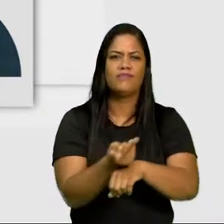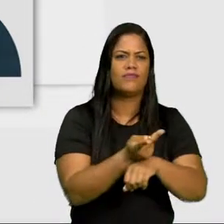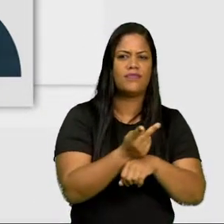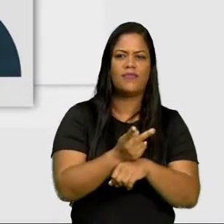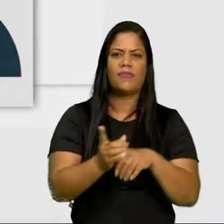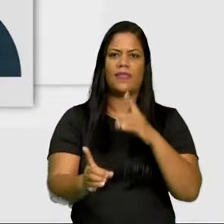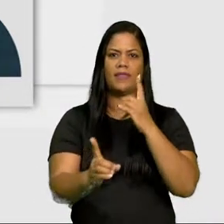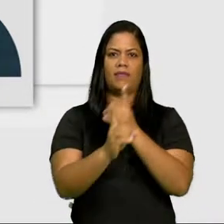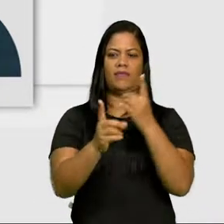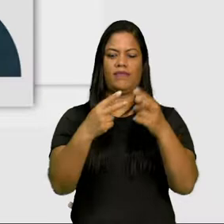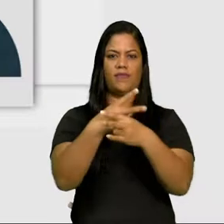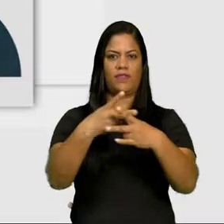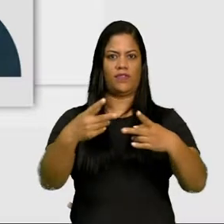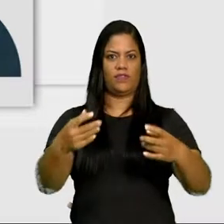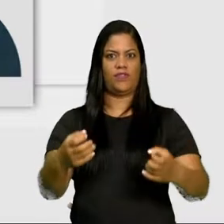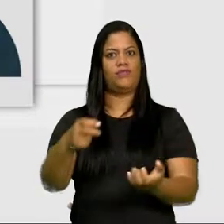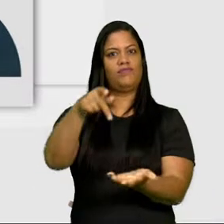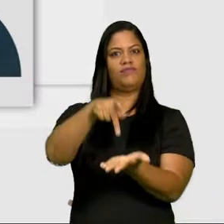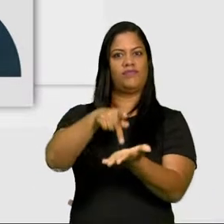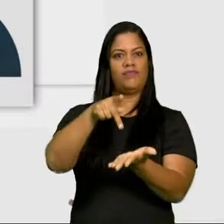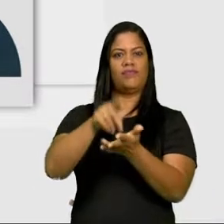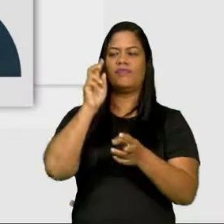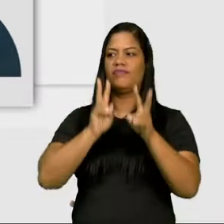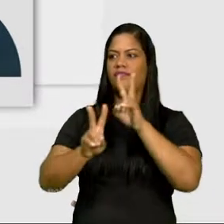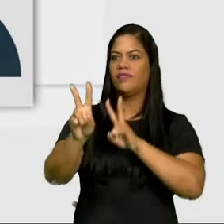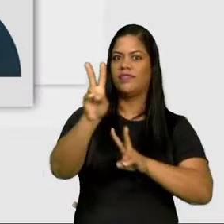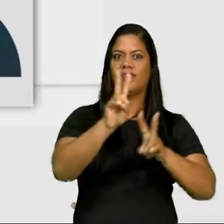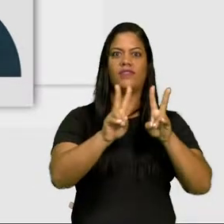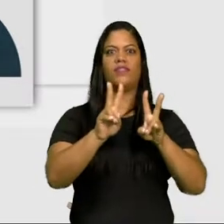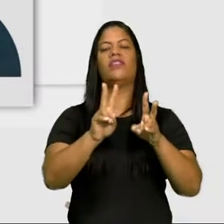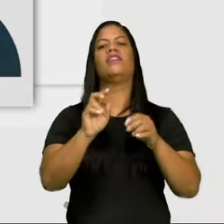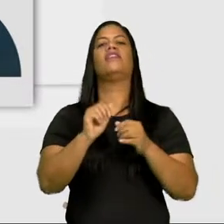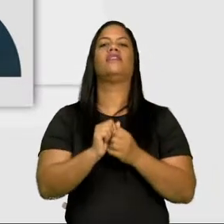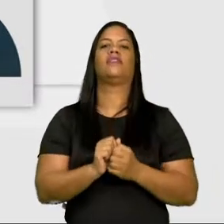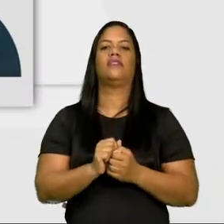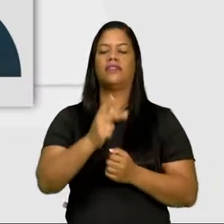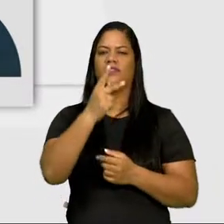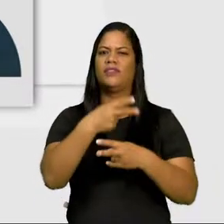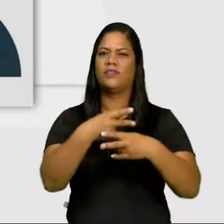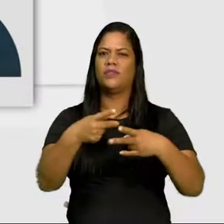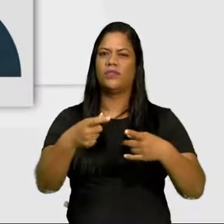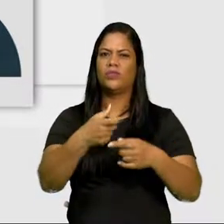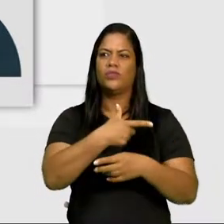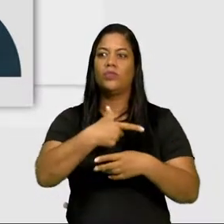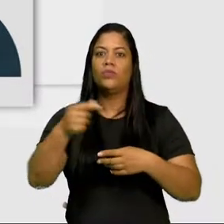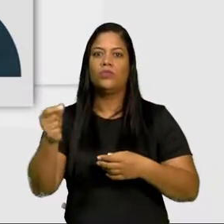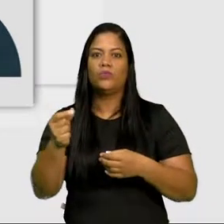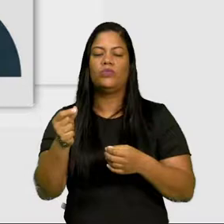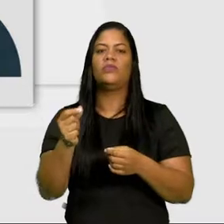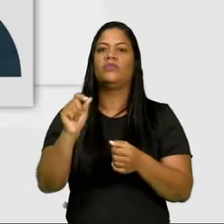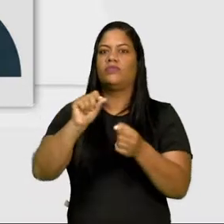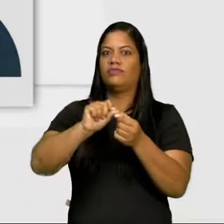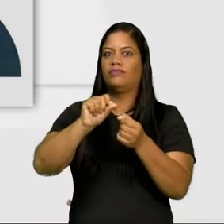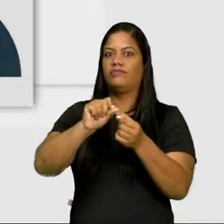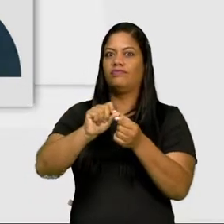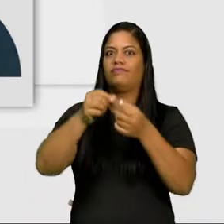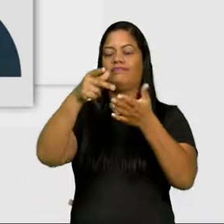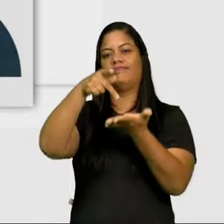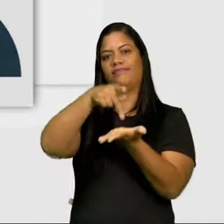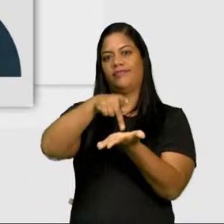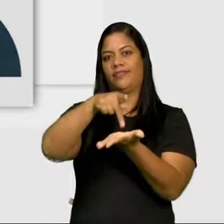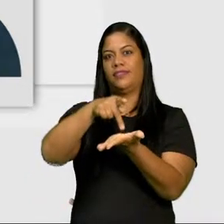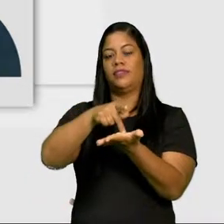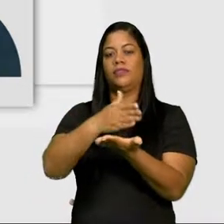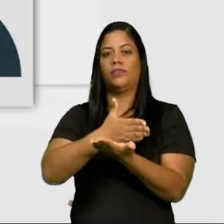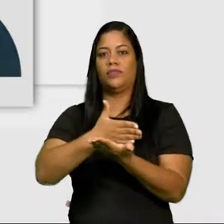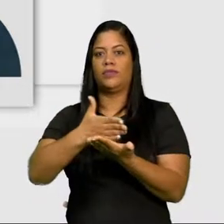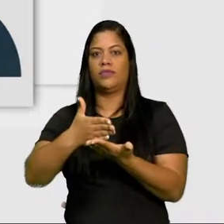realidade natural, resultando em obras que fugiam a simples imitação daquilo que era concreto. Então, eles